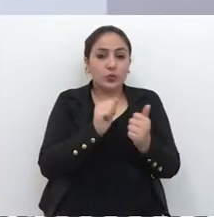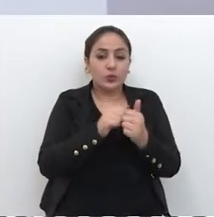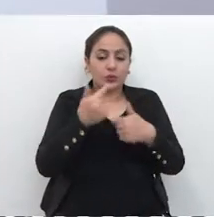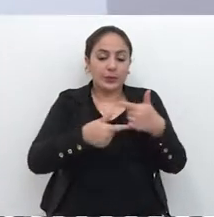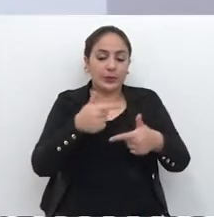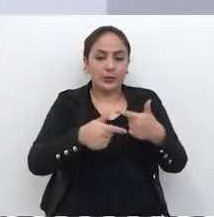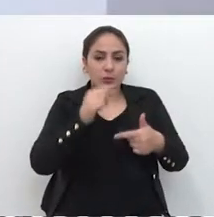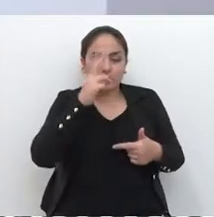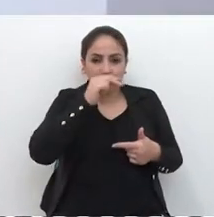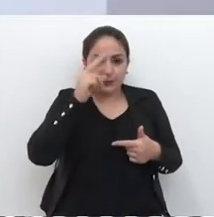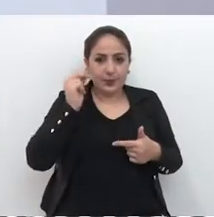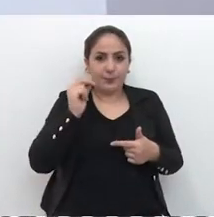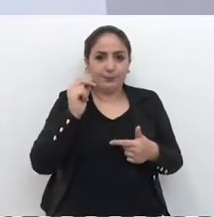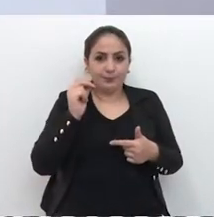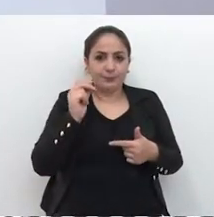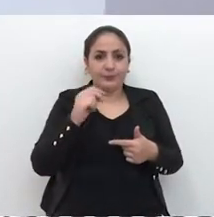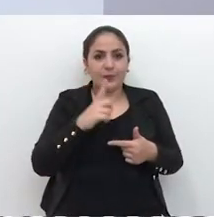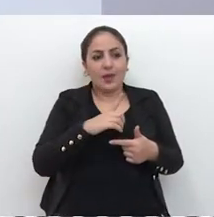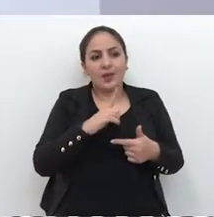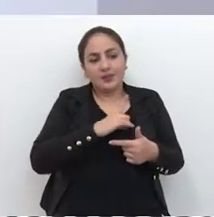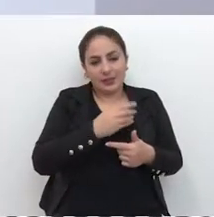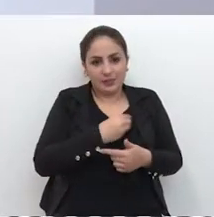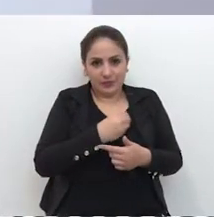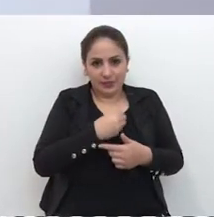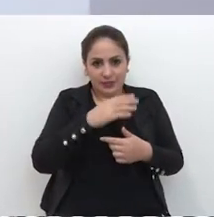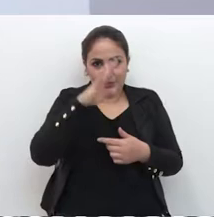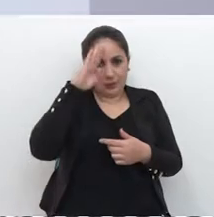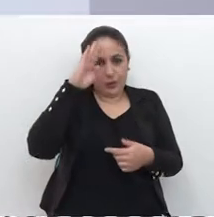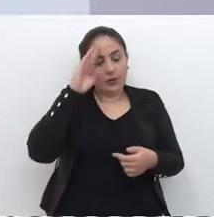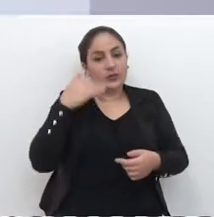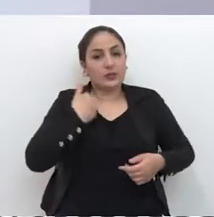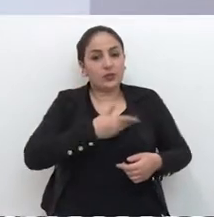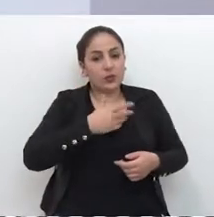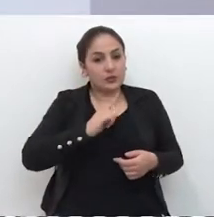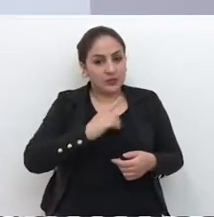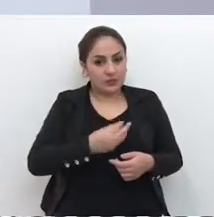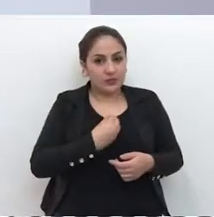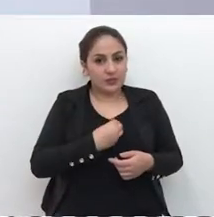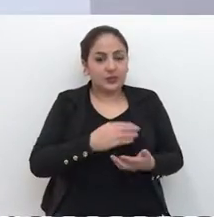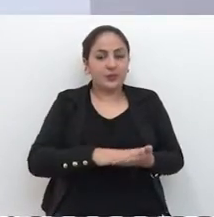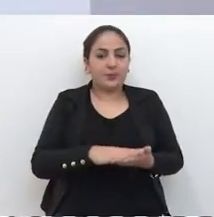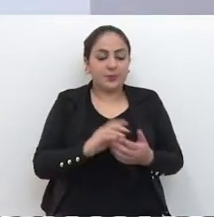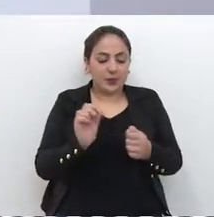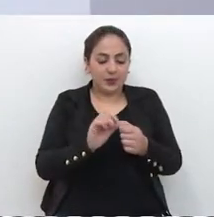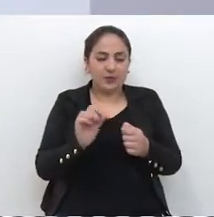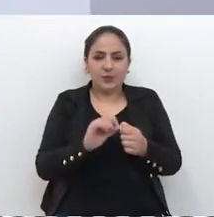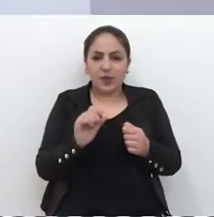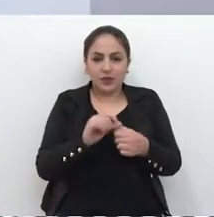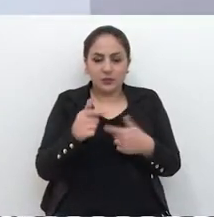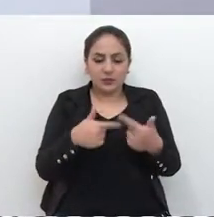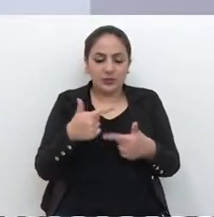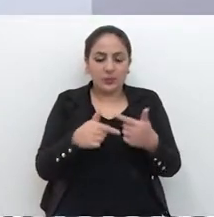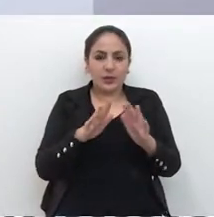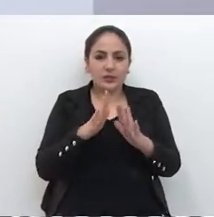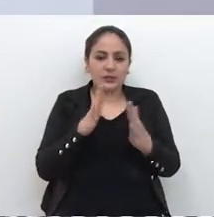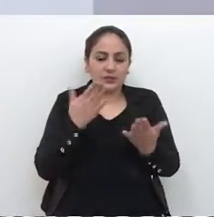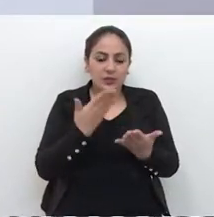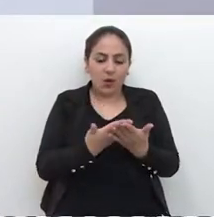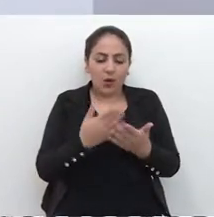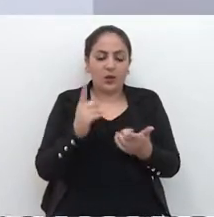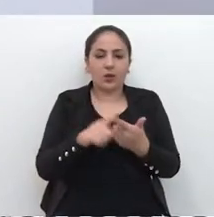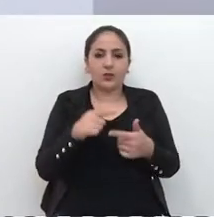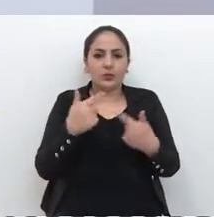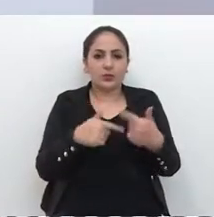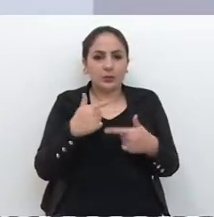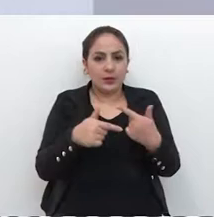conversando com os servidores municipais que restam na guarda que nós temos, que realizam aí o trabalho nas